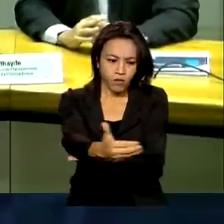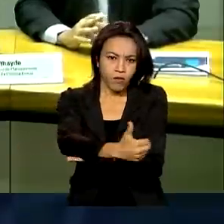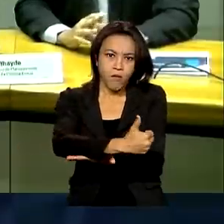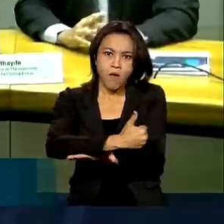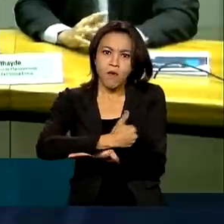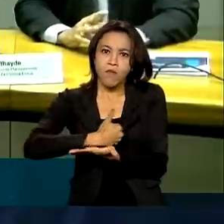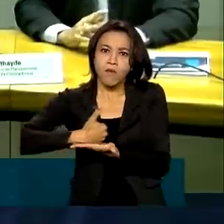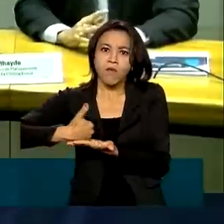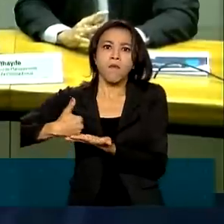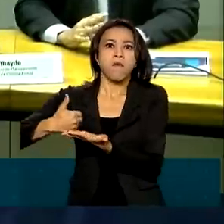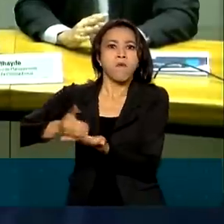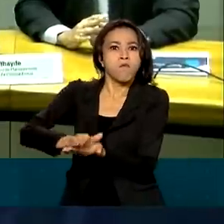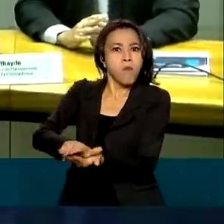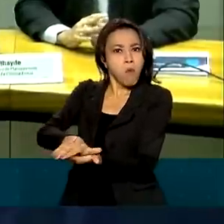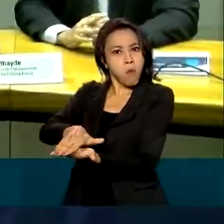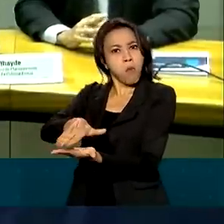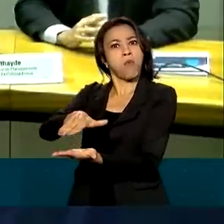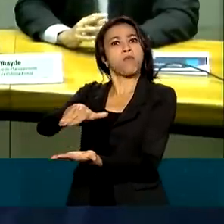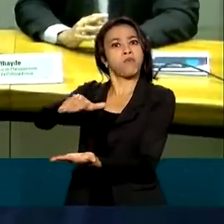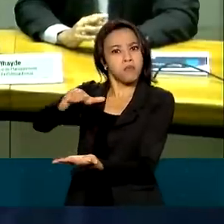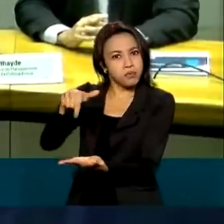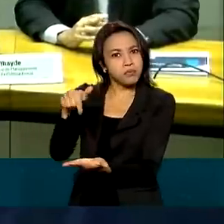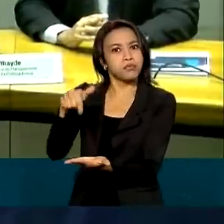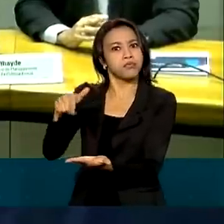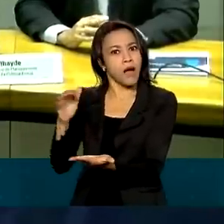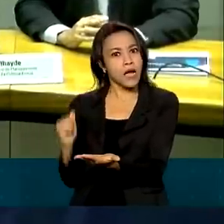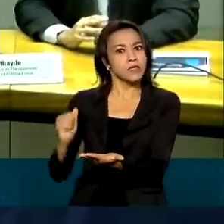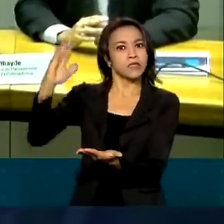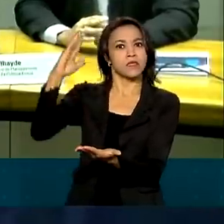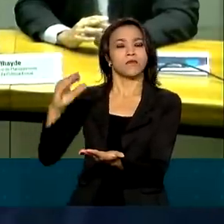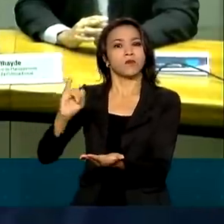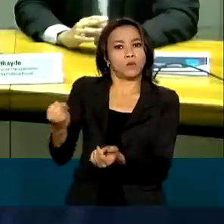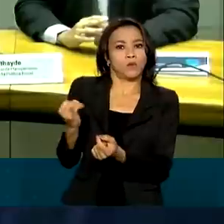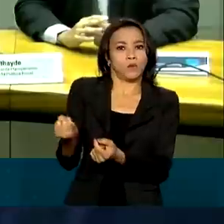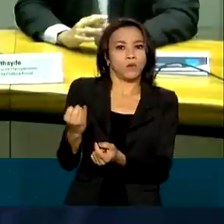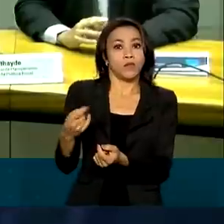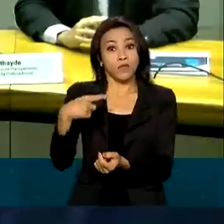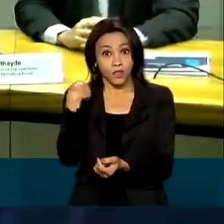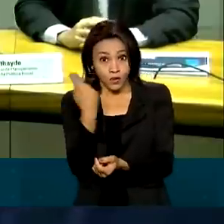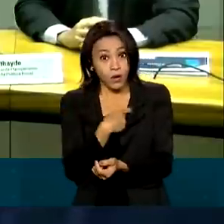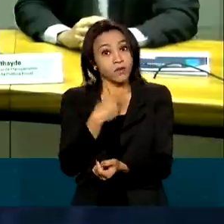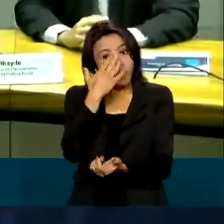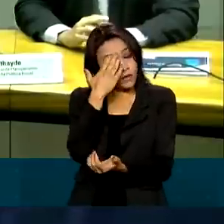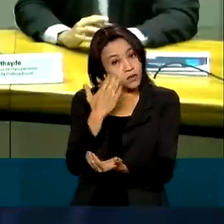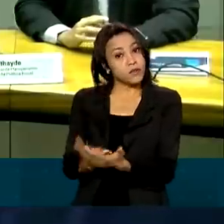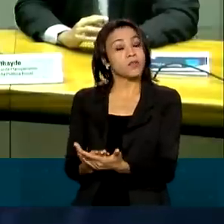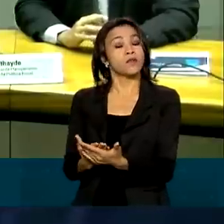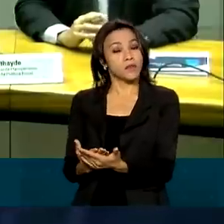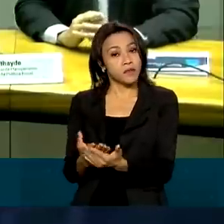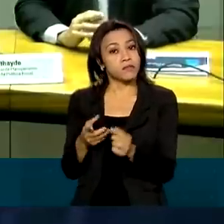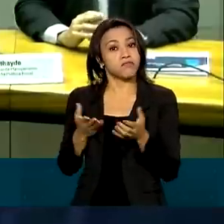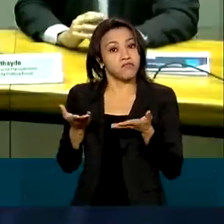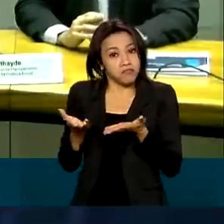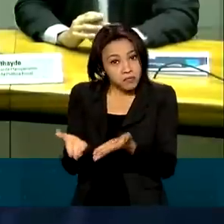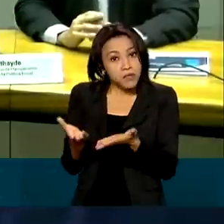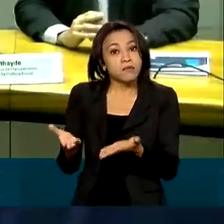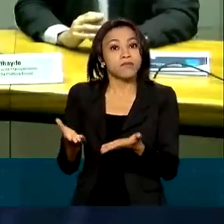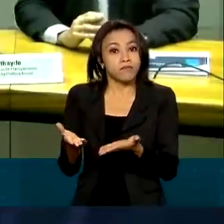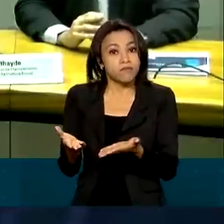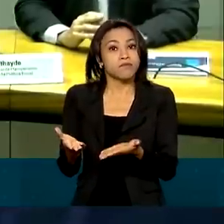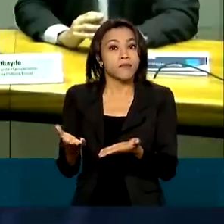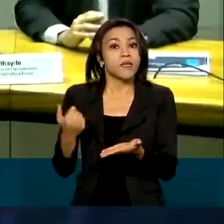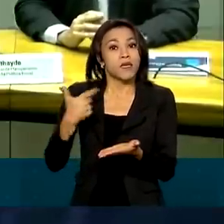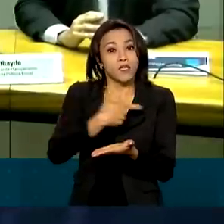confirma que ela está acima da expectativa de julho, o que nos faz crer que realmente a possibilidade de ter um superávit primário